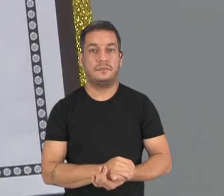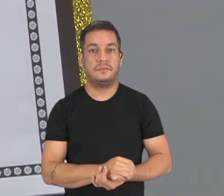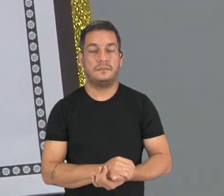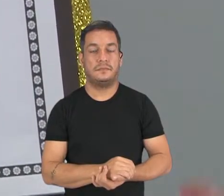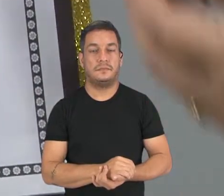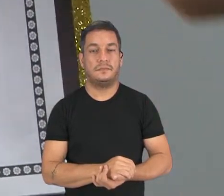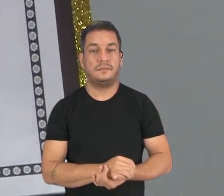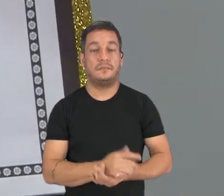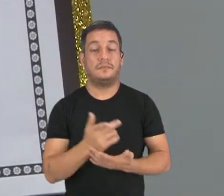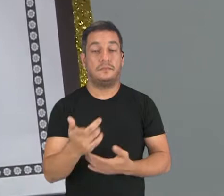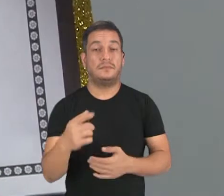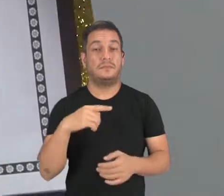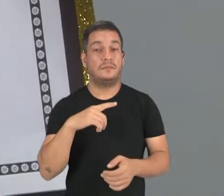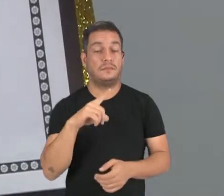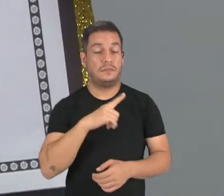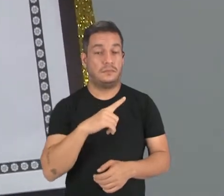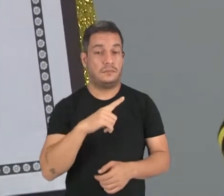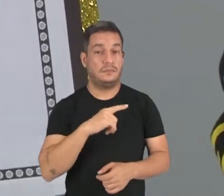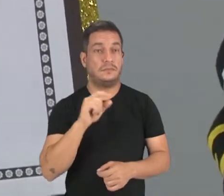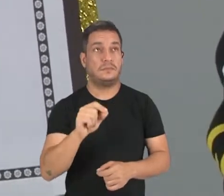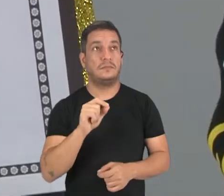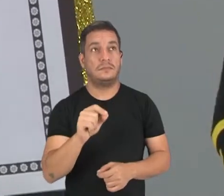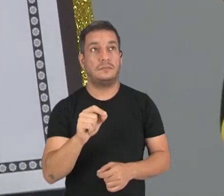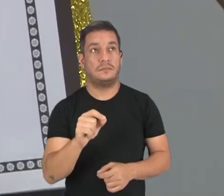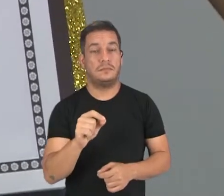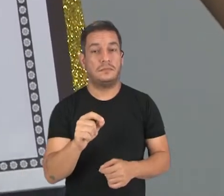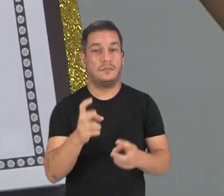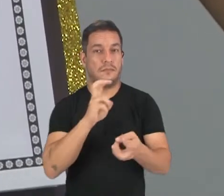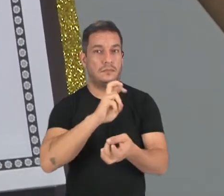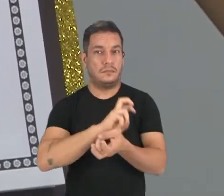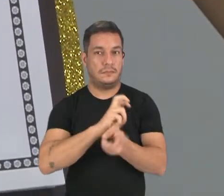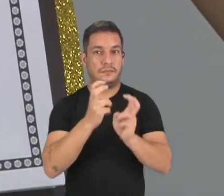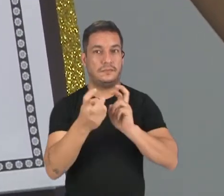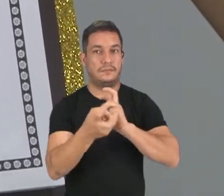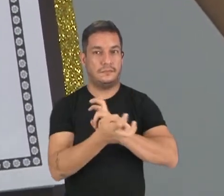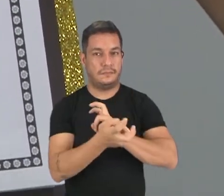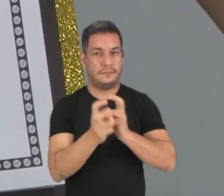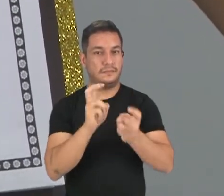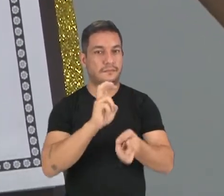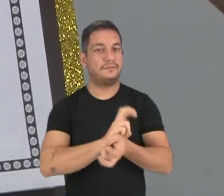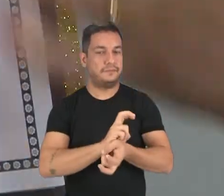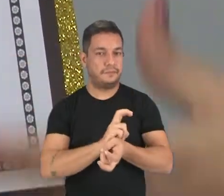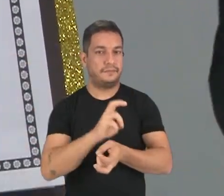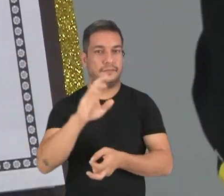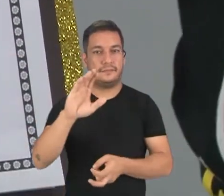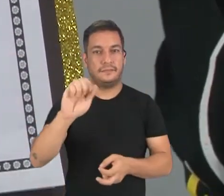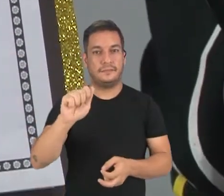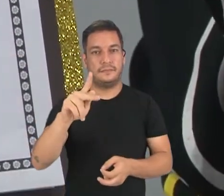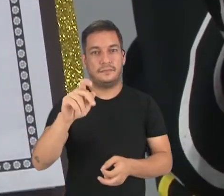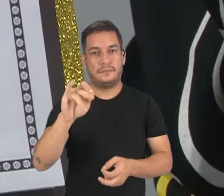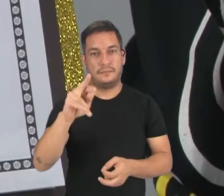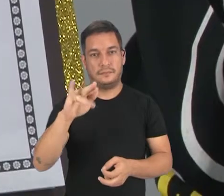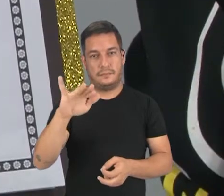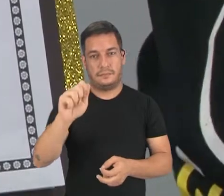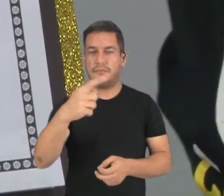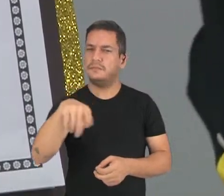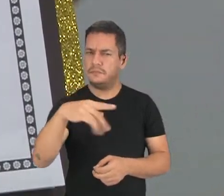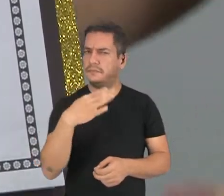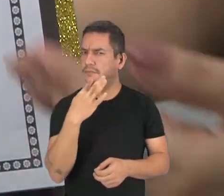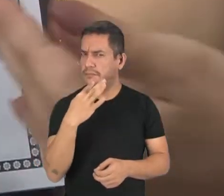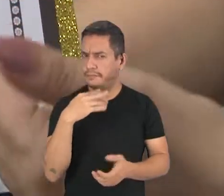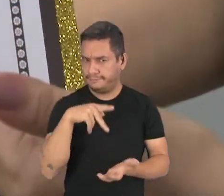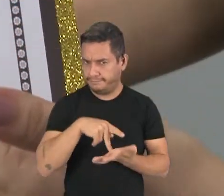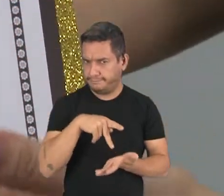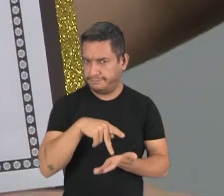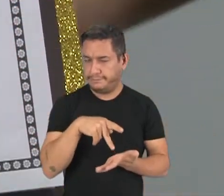Aqui nós temos a capoeira. A capoeira, vocês devem conhecer, não é